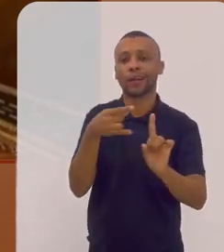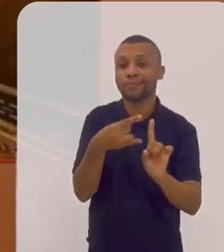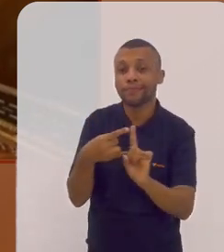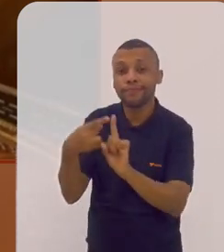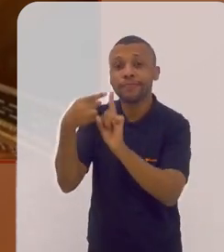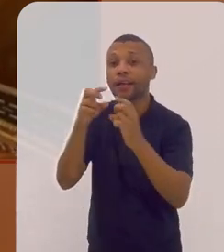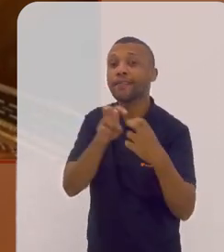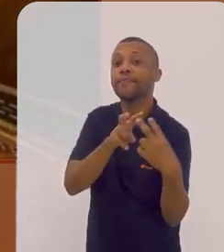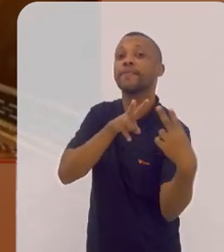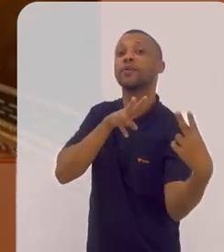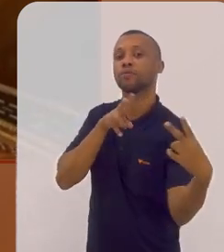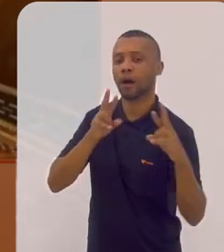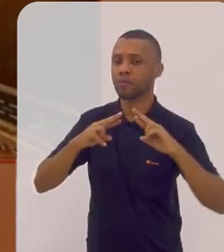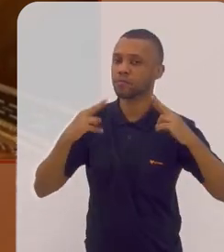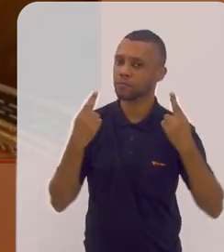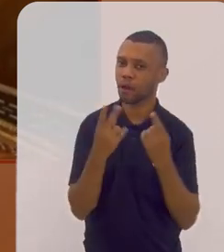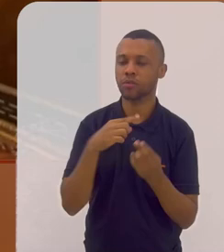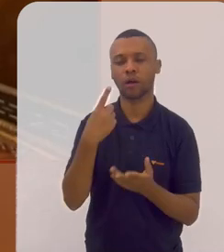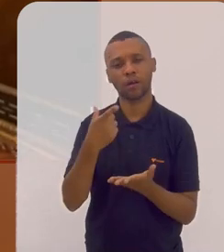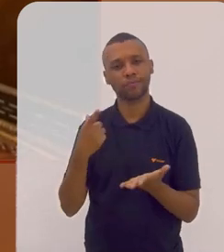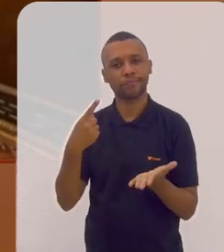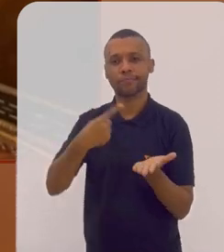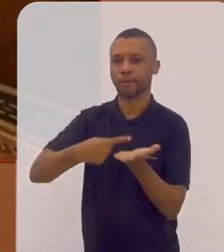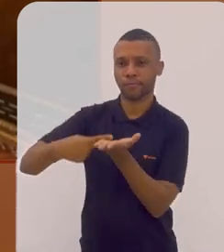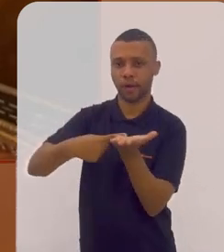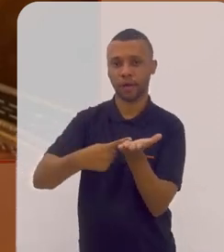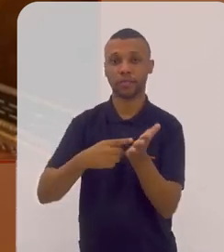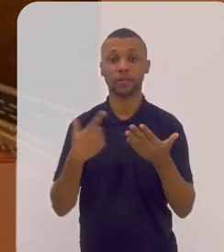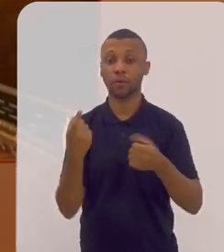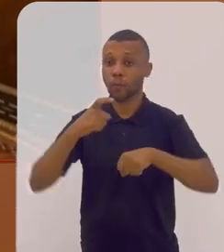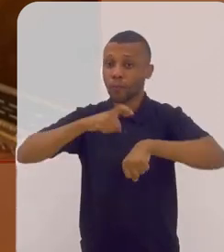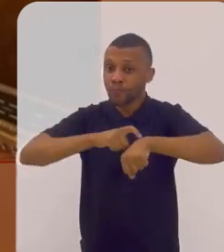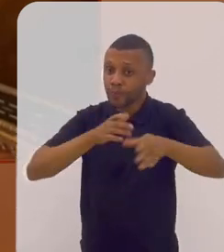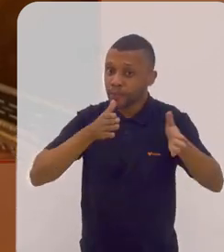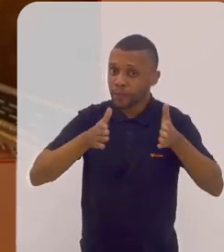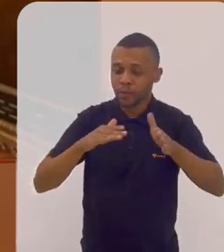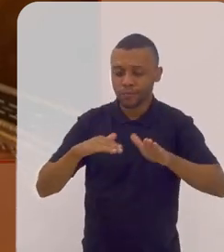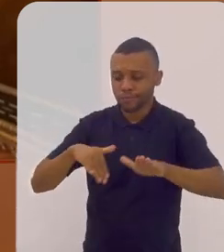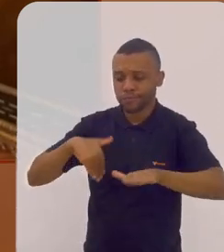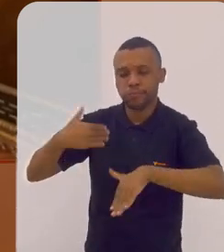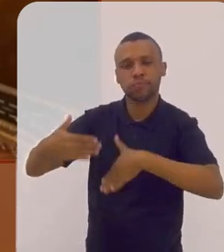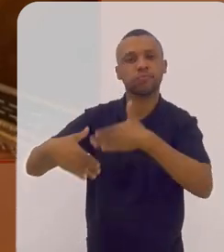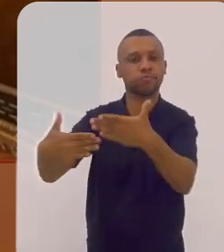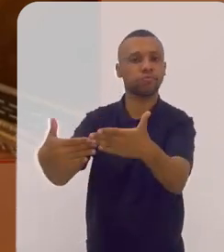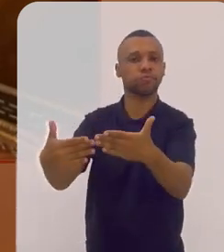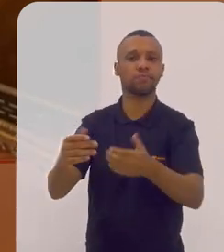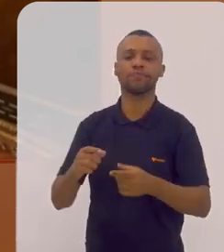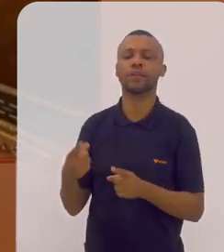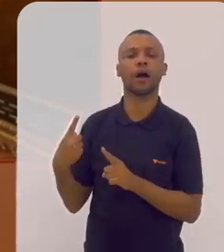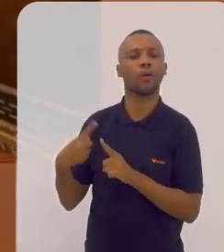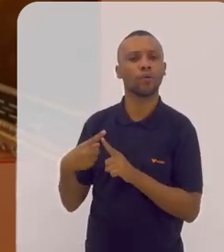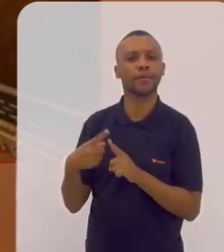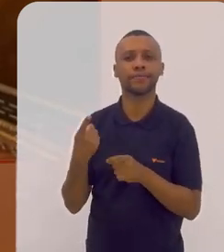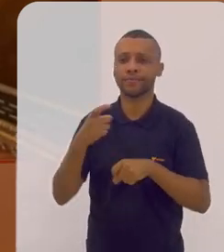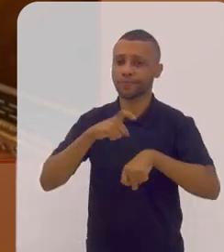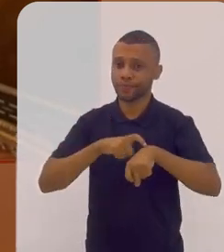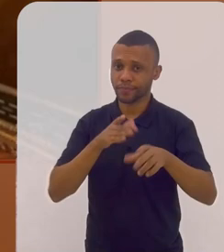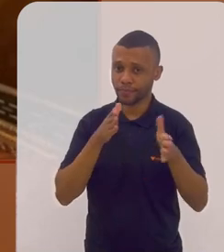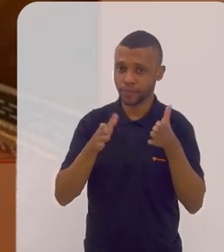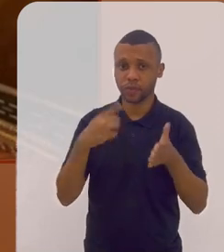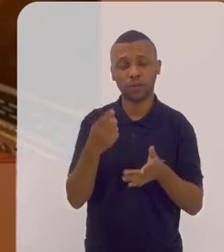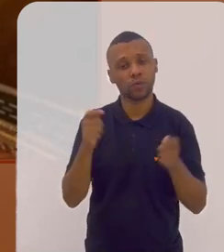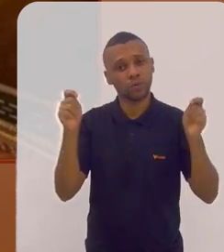meios virtuais, né então nós avançamos muito durante esse período porque também foi um período em que